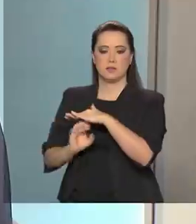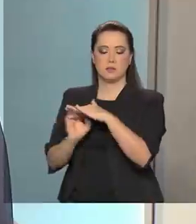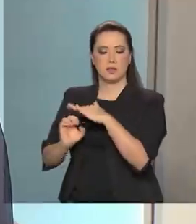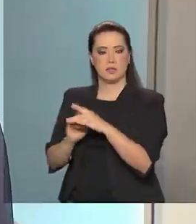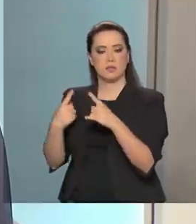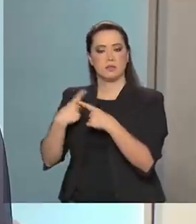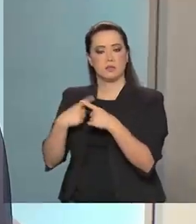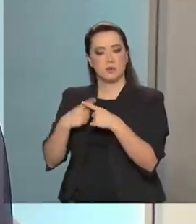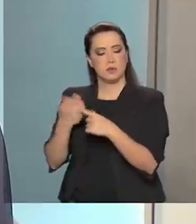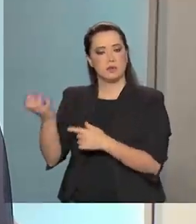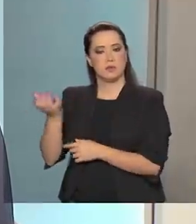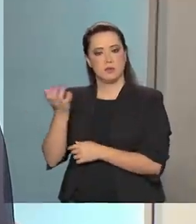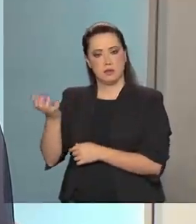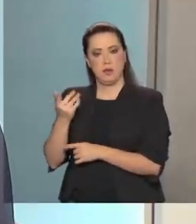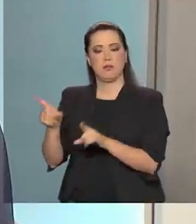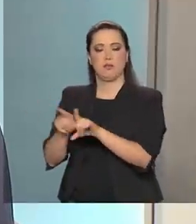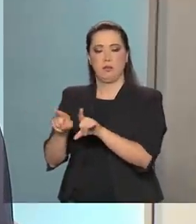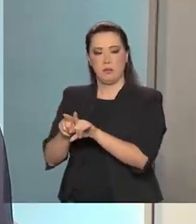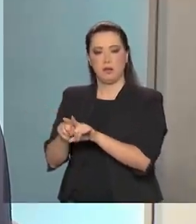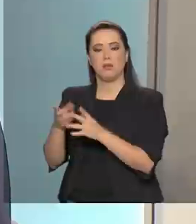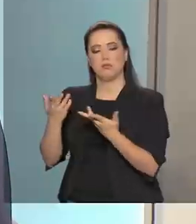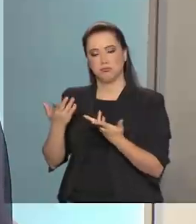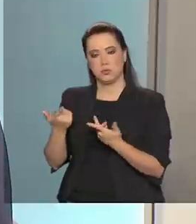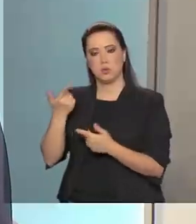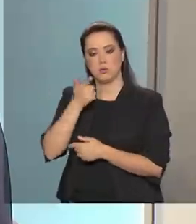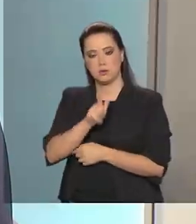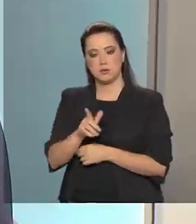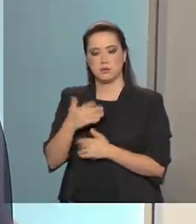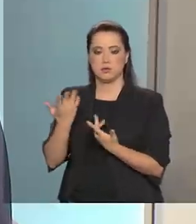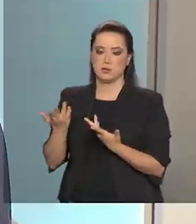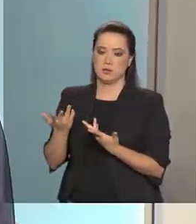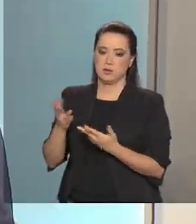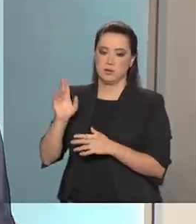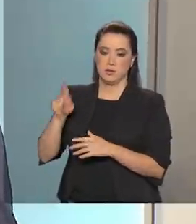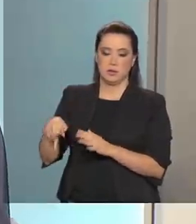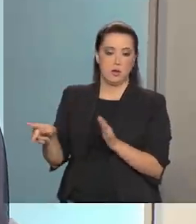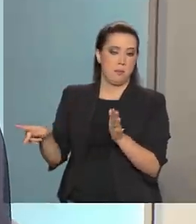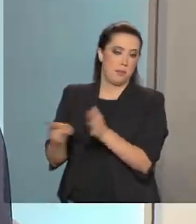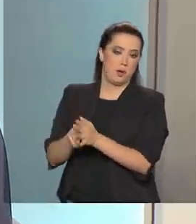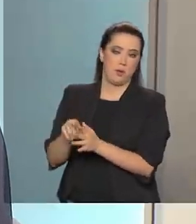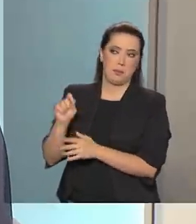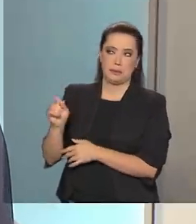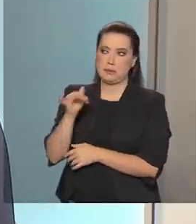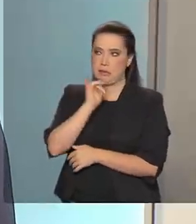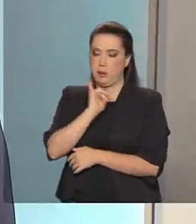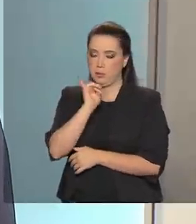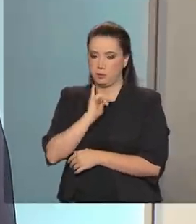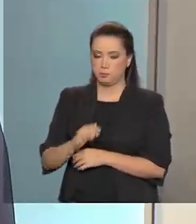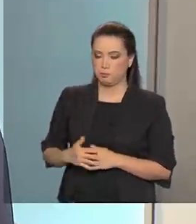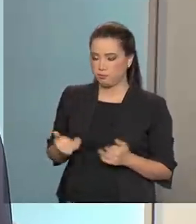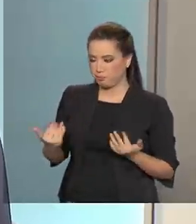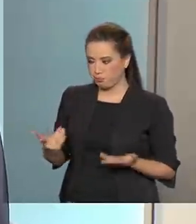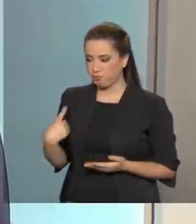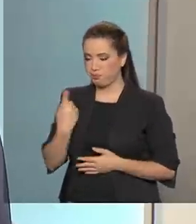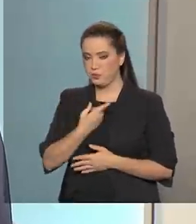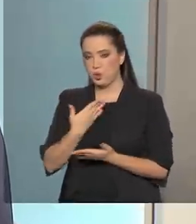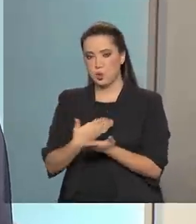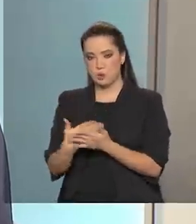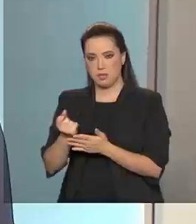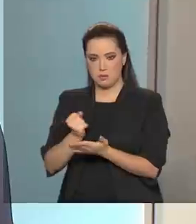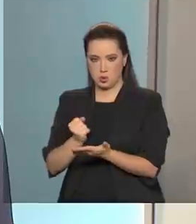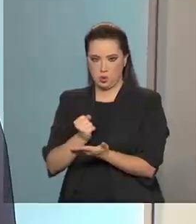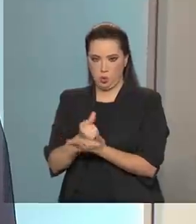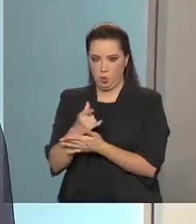que elas têm explorado isso. Então, é tipo quando nós começamos a fazer compras via